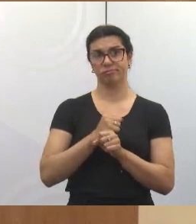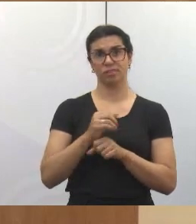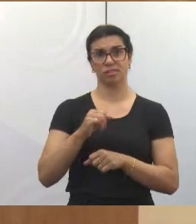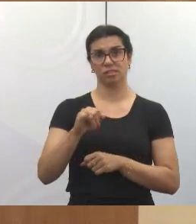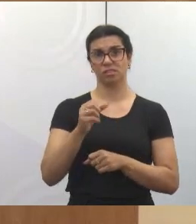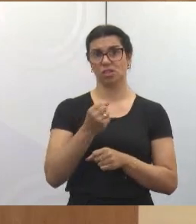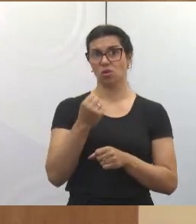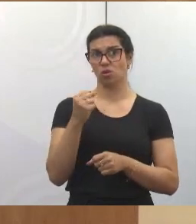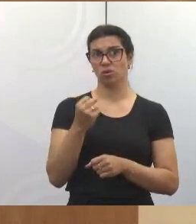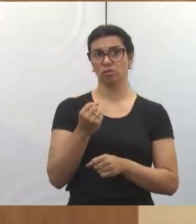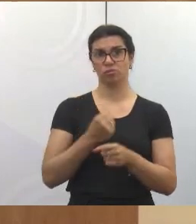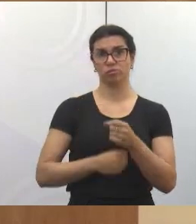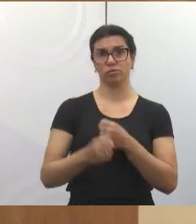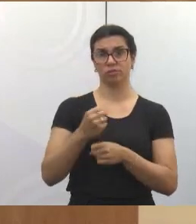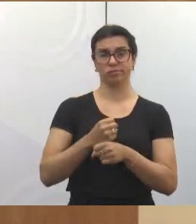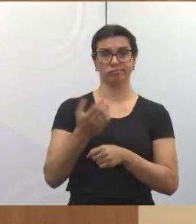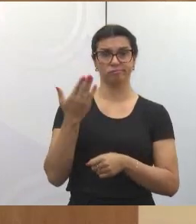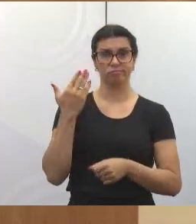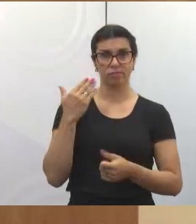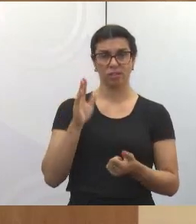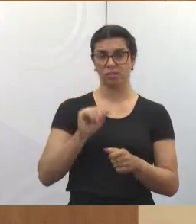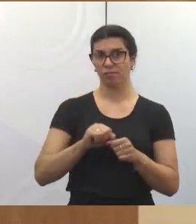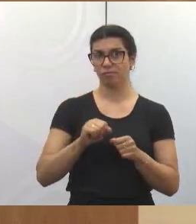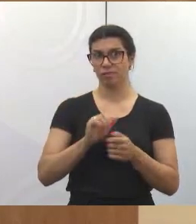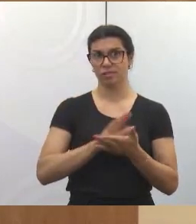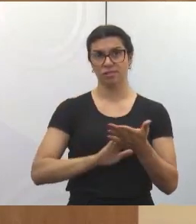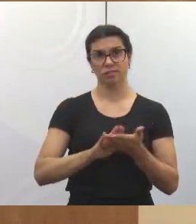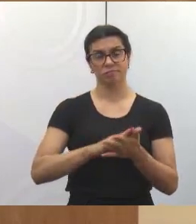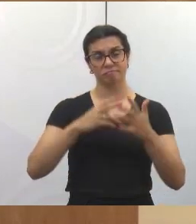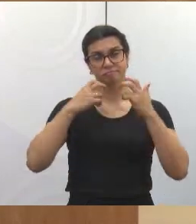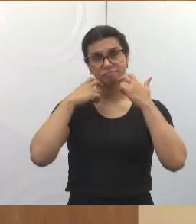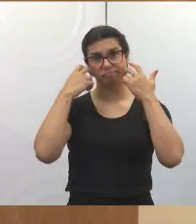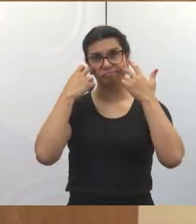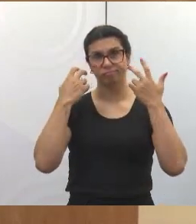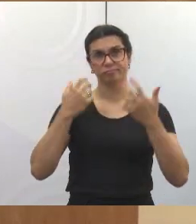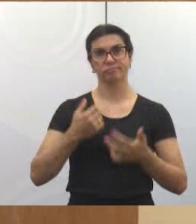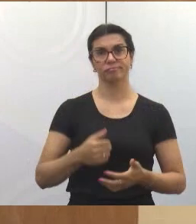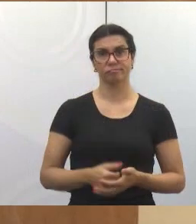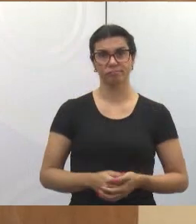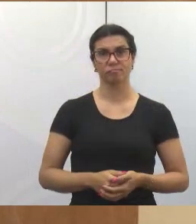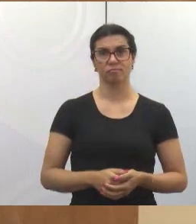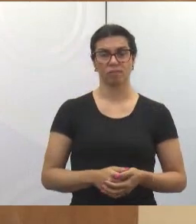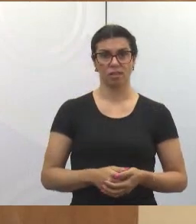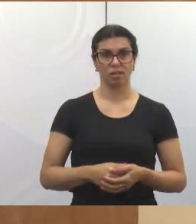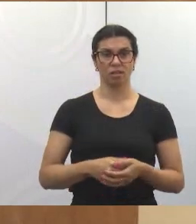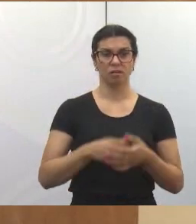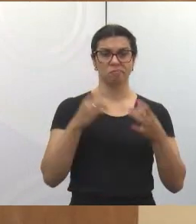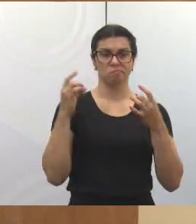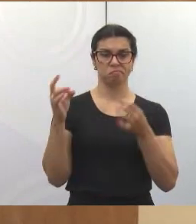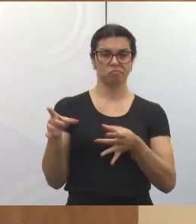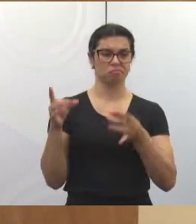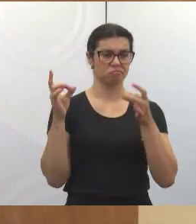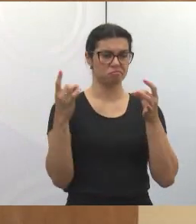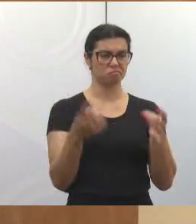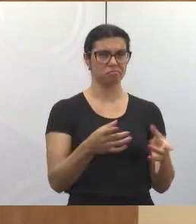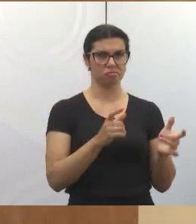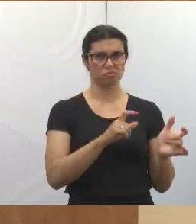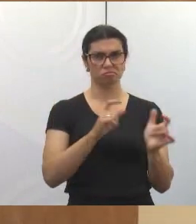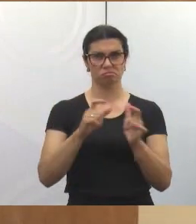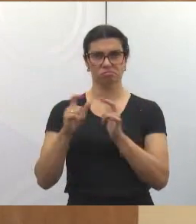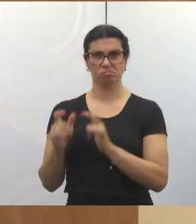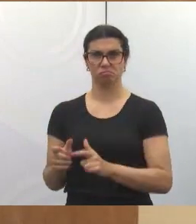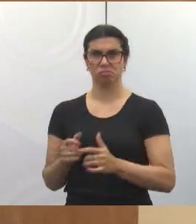praticamente não vai fazer em cinco meses. É uma vergonha, um absurdo deixar os nossos jovens sem um local de treinamento